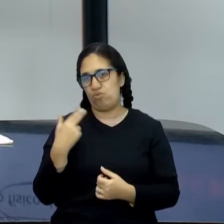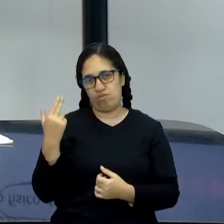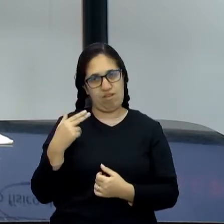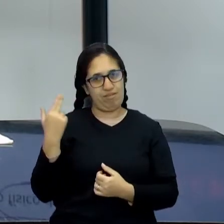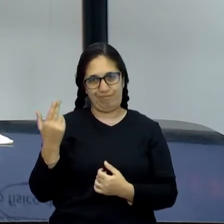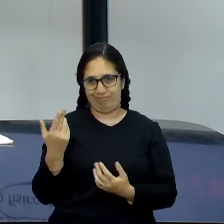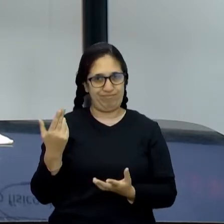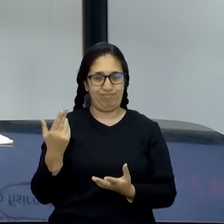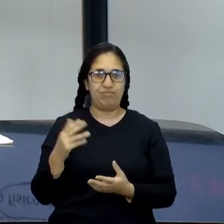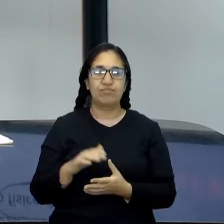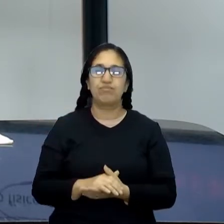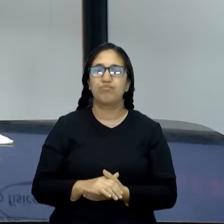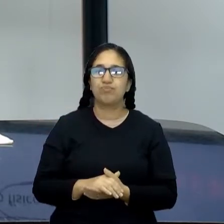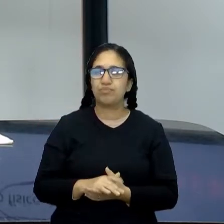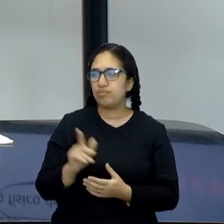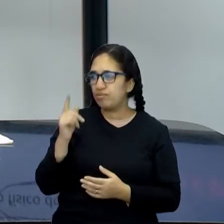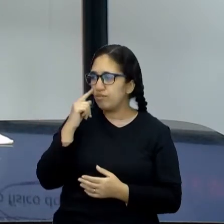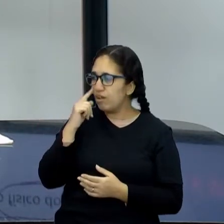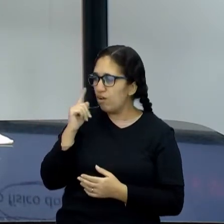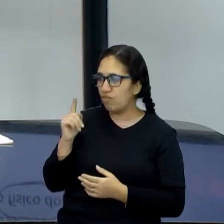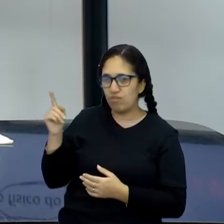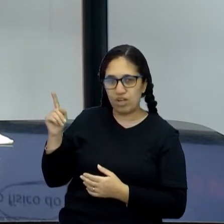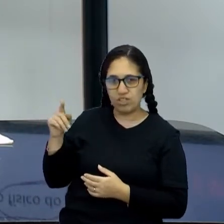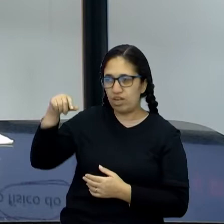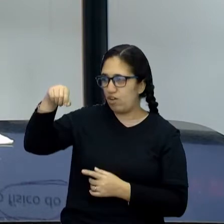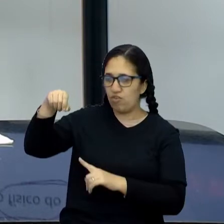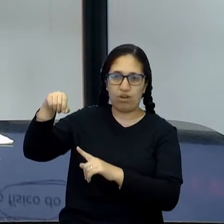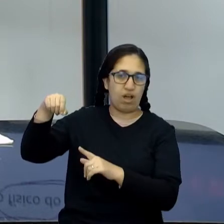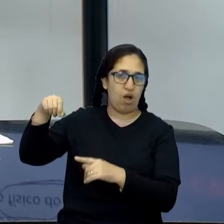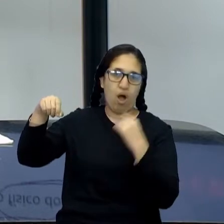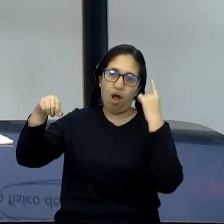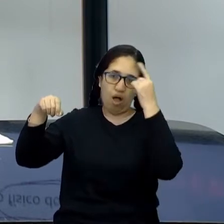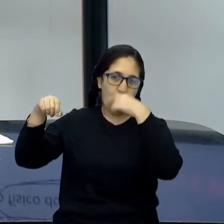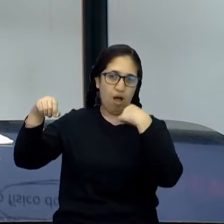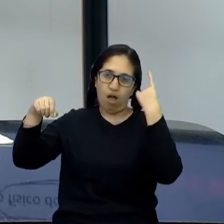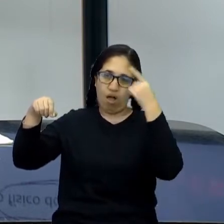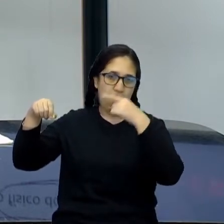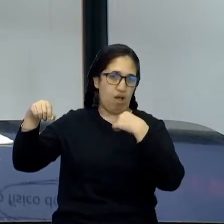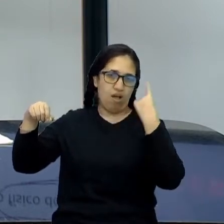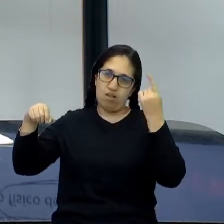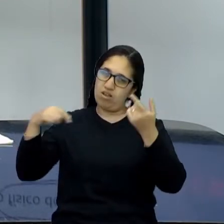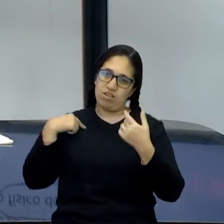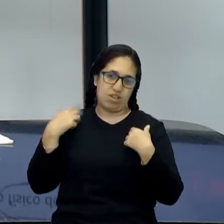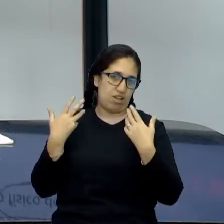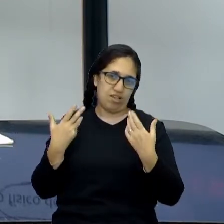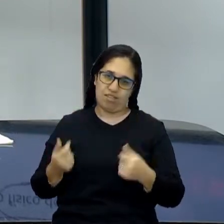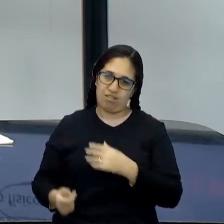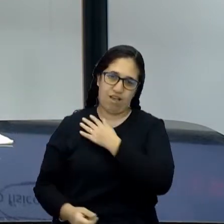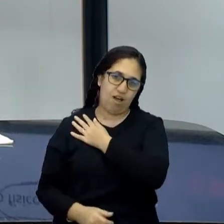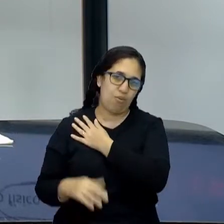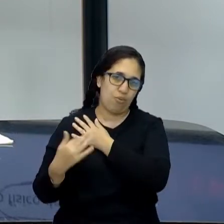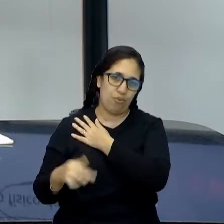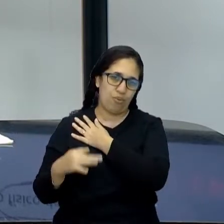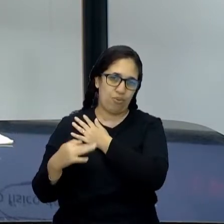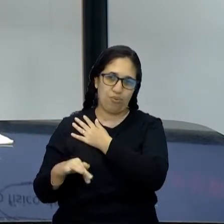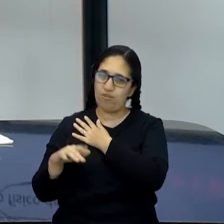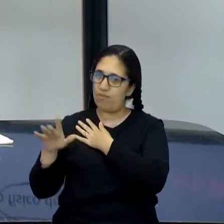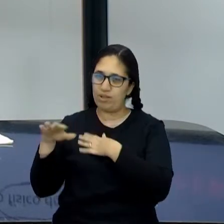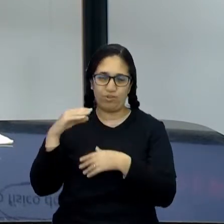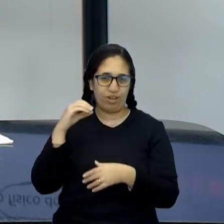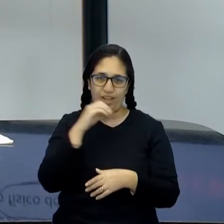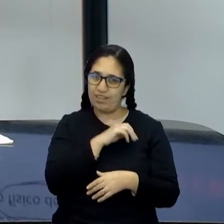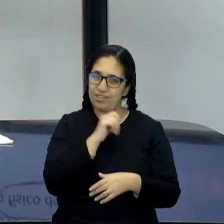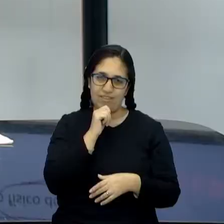ocupa o espaço que tem. Então, veja. Vou ficar aqui horas, tá? Então, eu já desisti, já me cansei, meu braço tá doendo. Nem aqueceu aqui, tá bom?